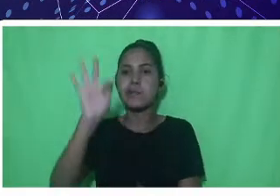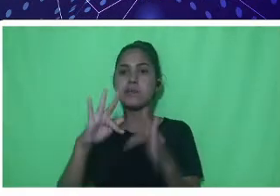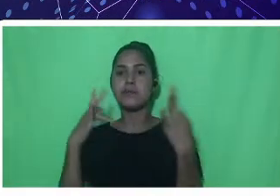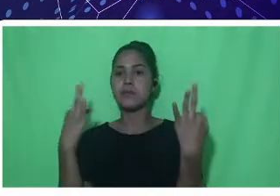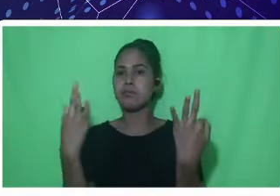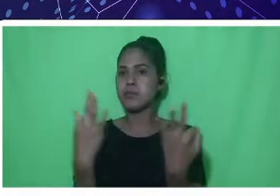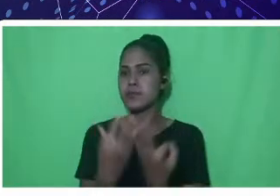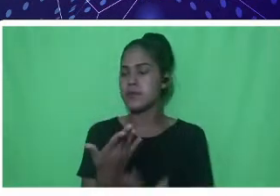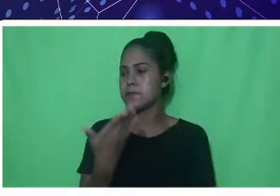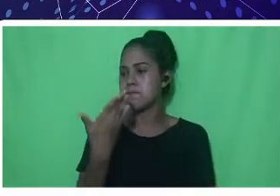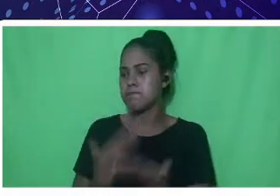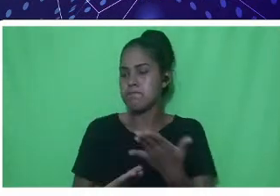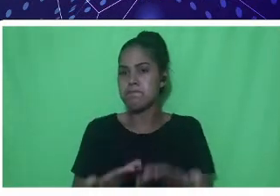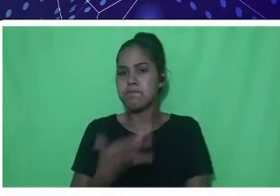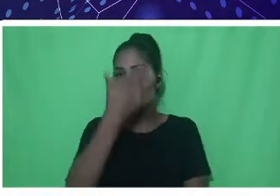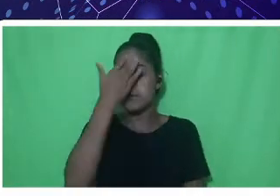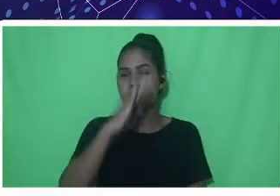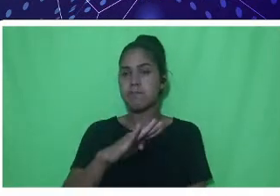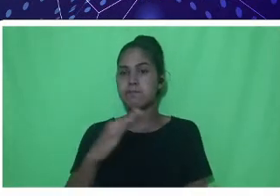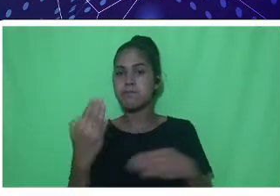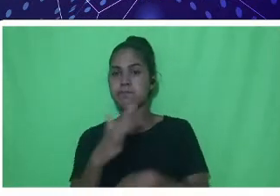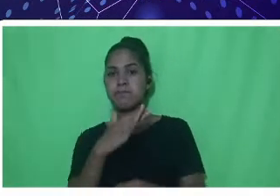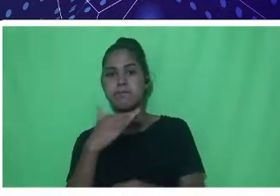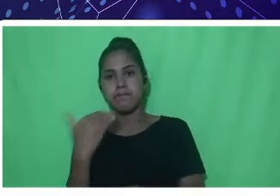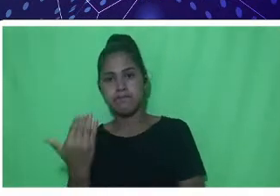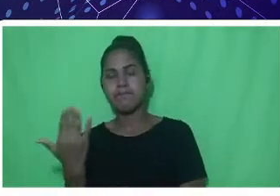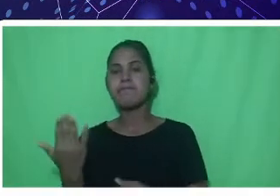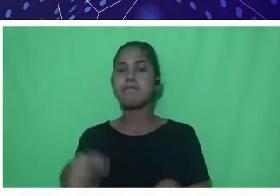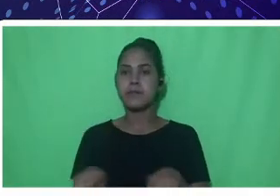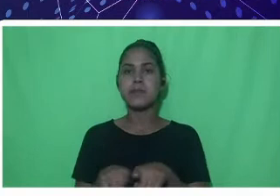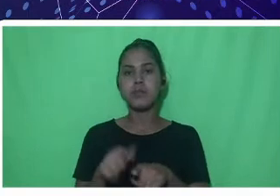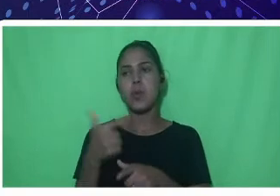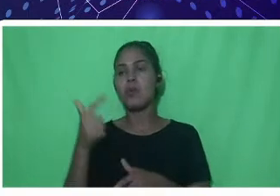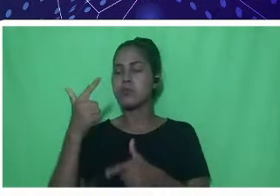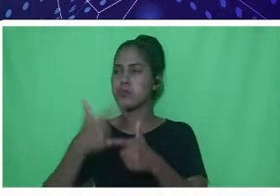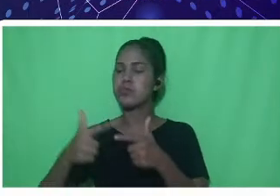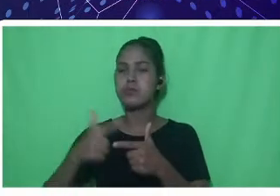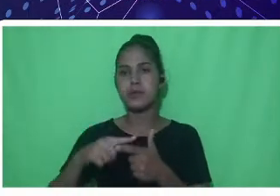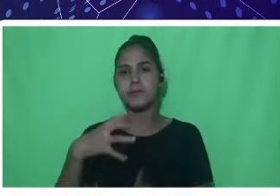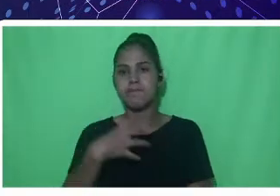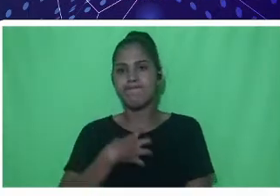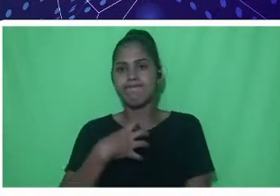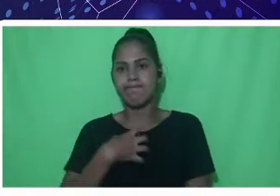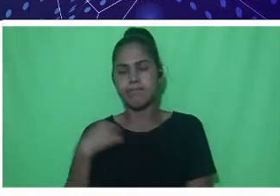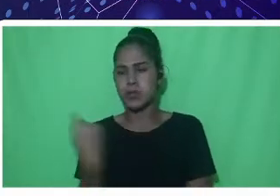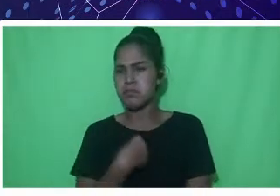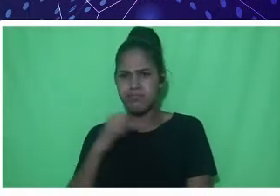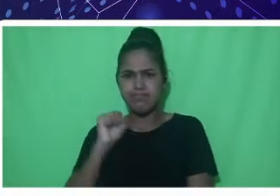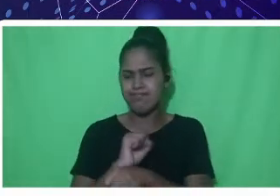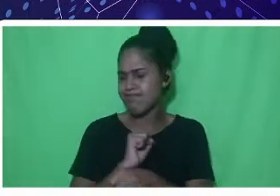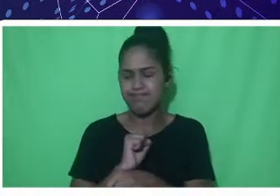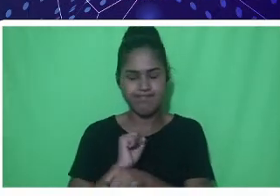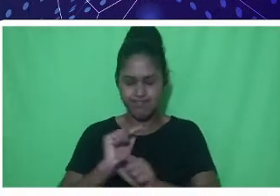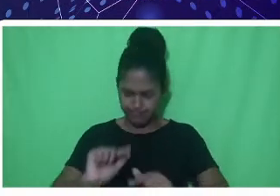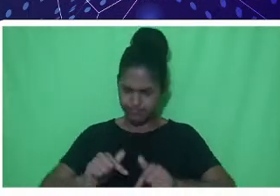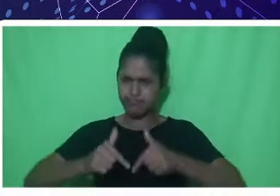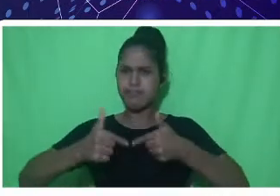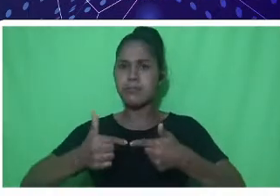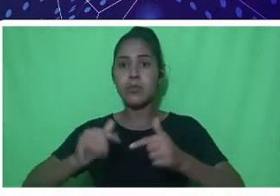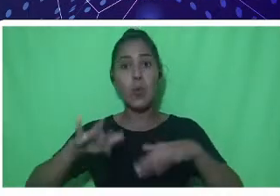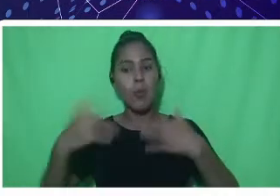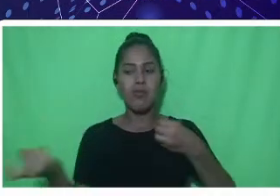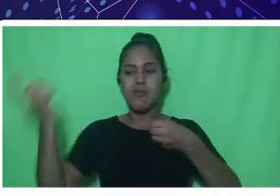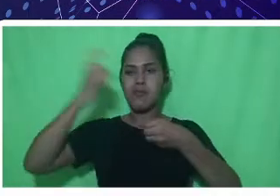convívio diário, entre outras situações. No entanto, não podemos parar, pois quando voltar às atividades presenciais,